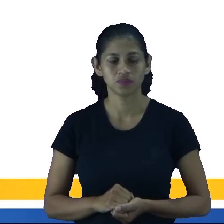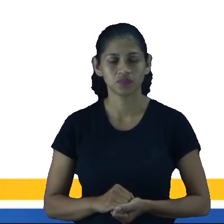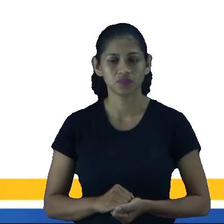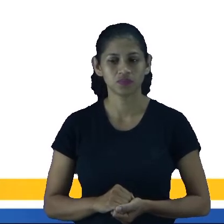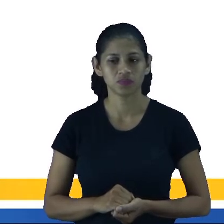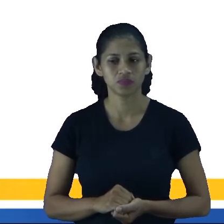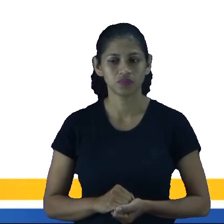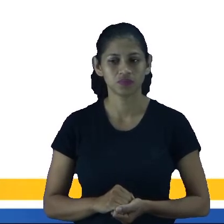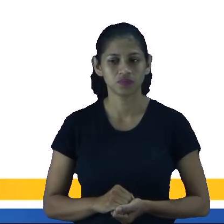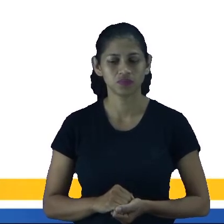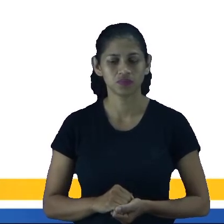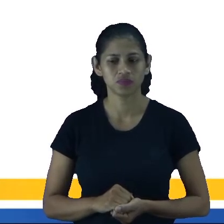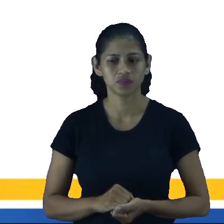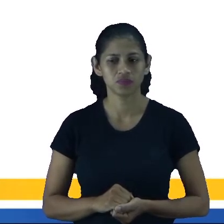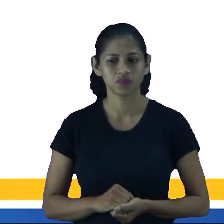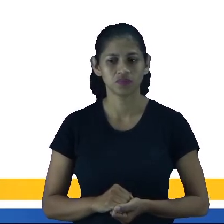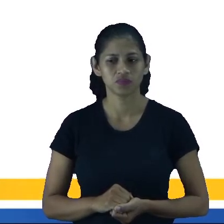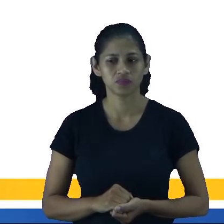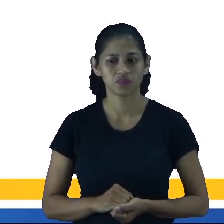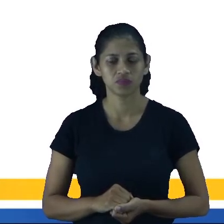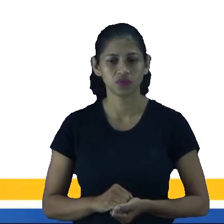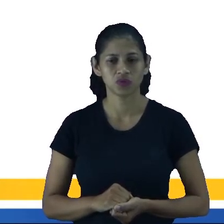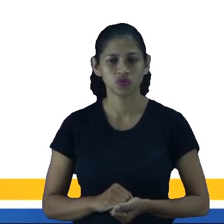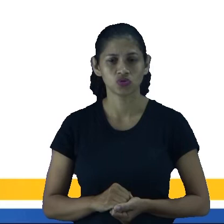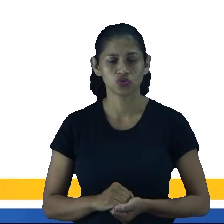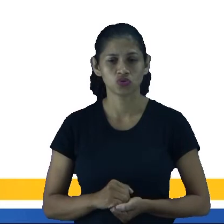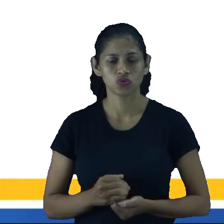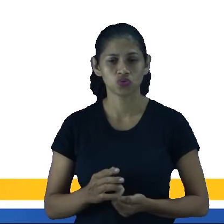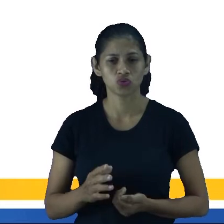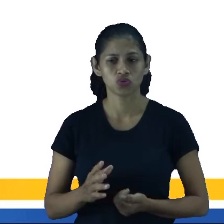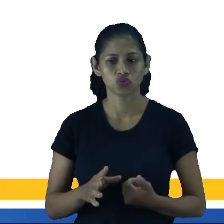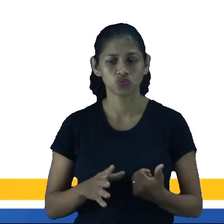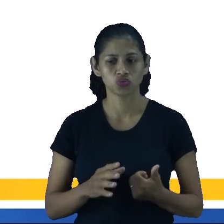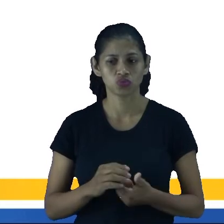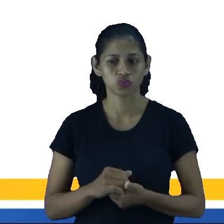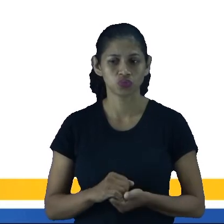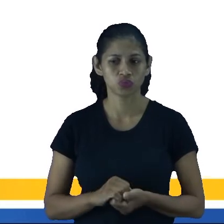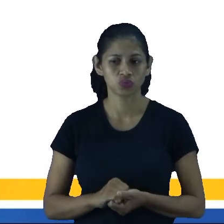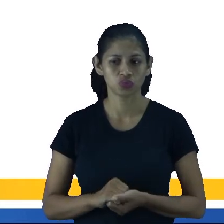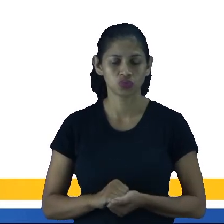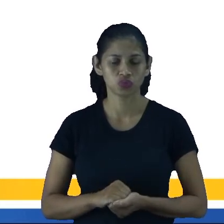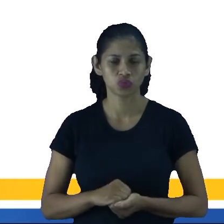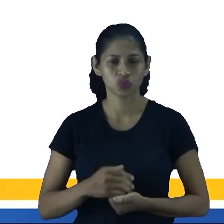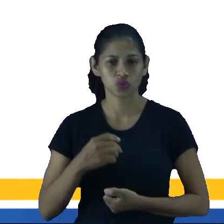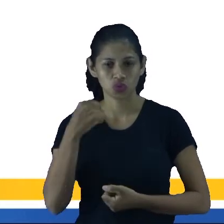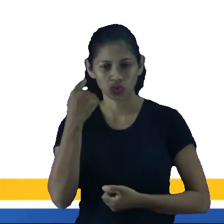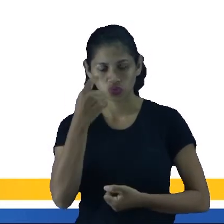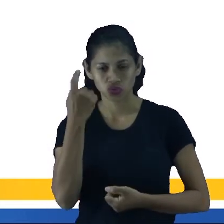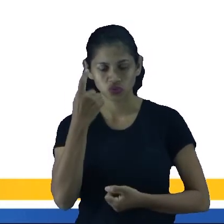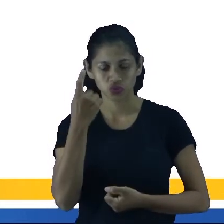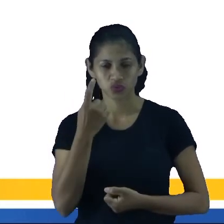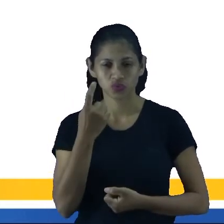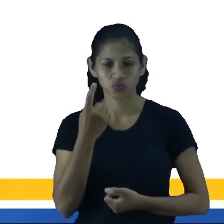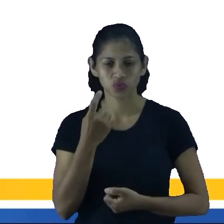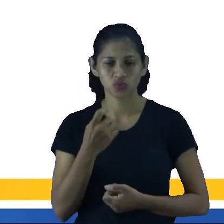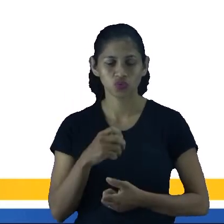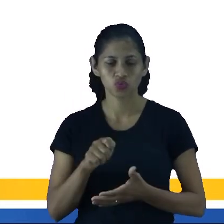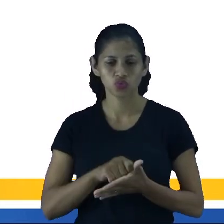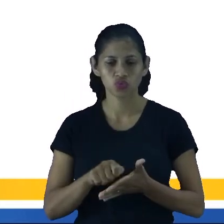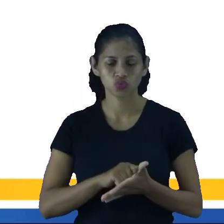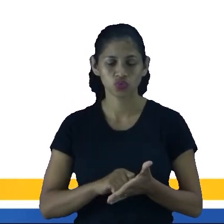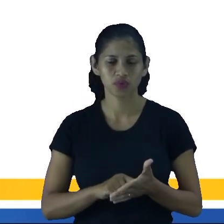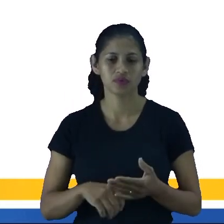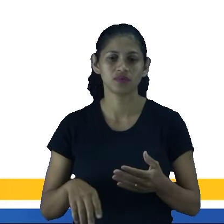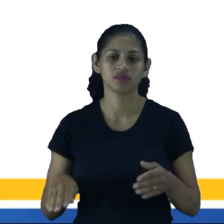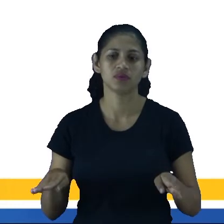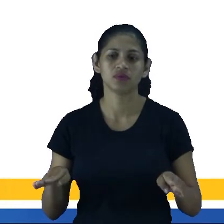Você, exo na superestreia, uma superestrela, que na língua espanhola se escreve junto, né? Tudo emendado.